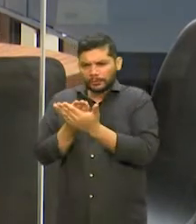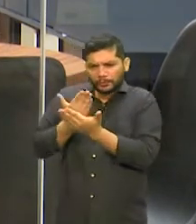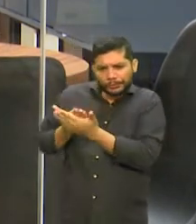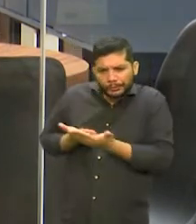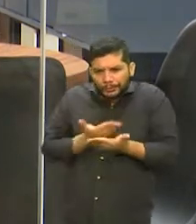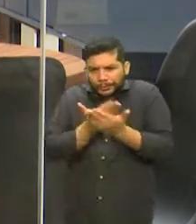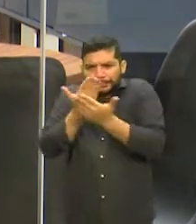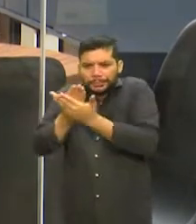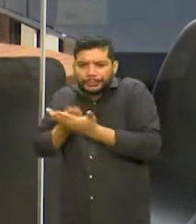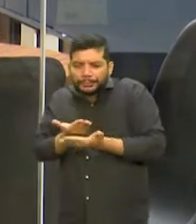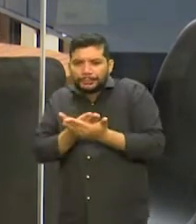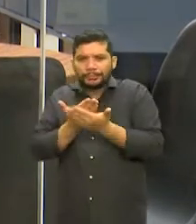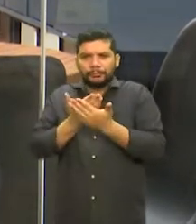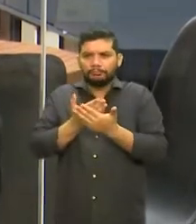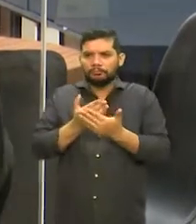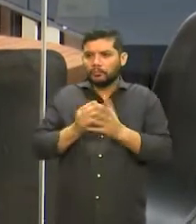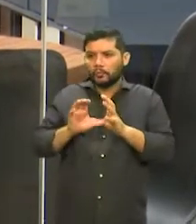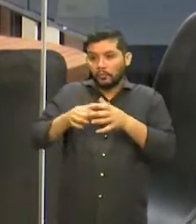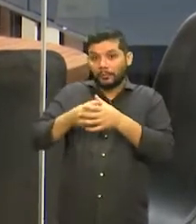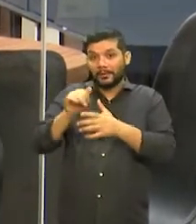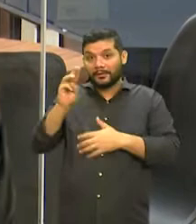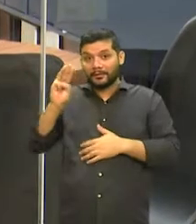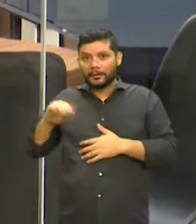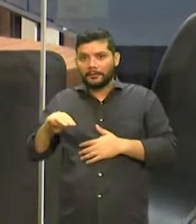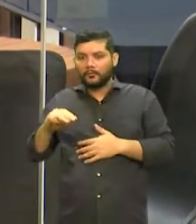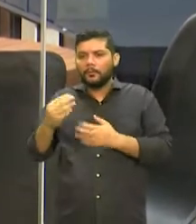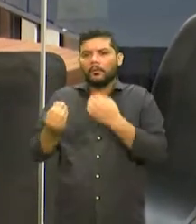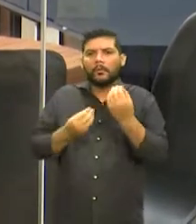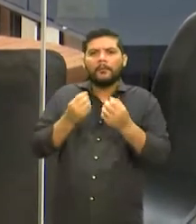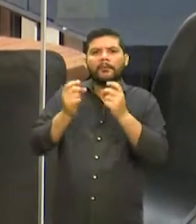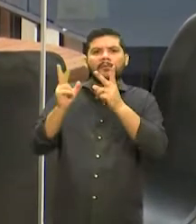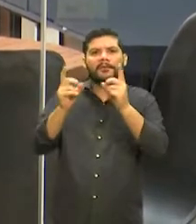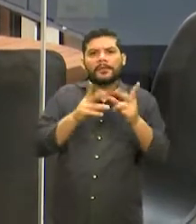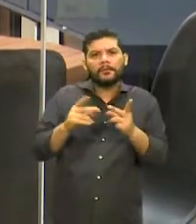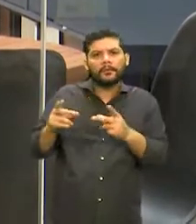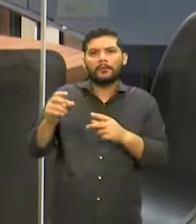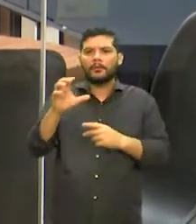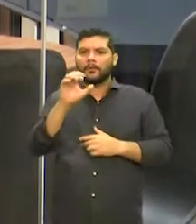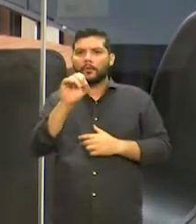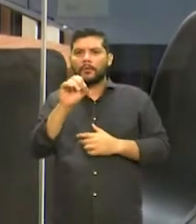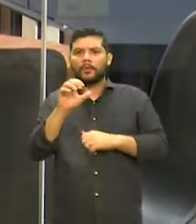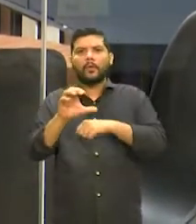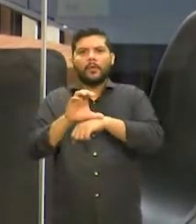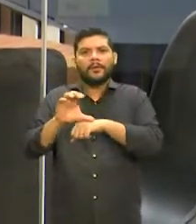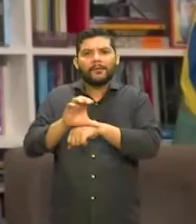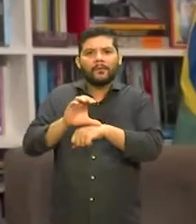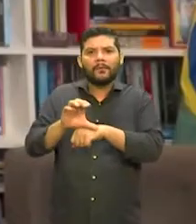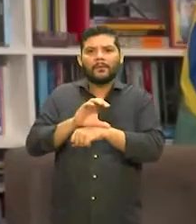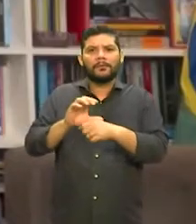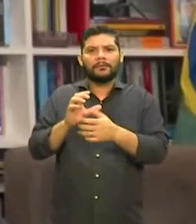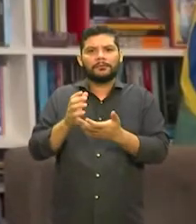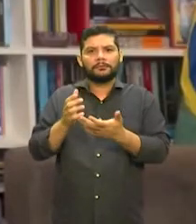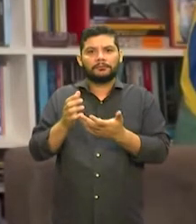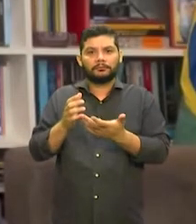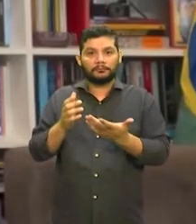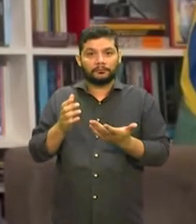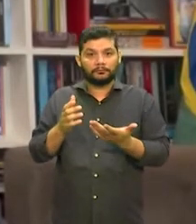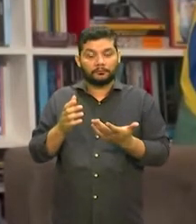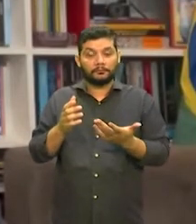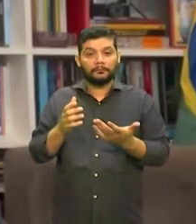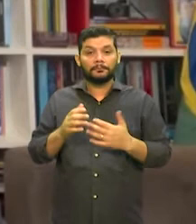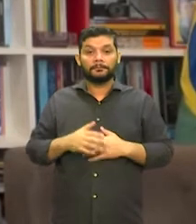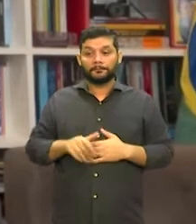administrativa pudesse receber os corretores, os vendedores, toda a equipe comercial com a melhor estrutura. Para este economista,